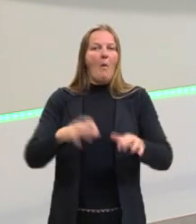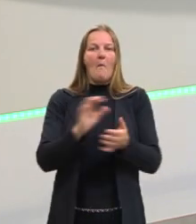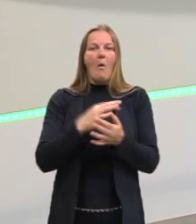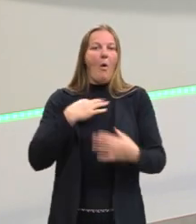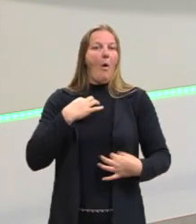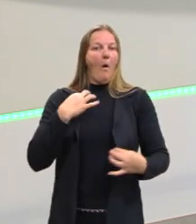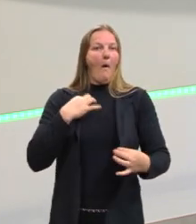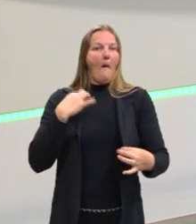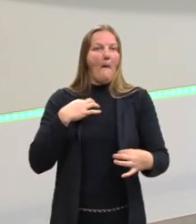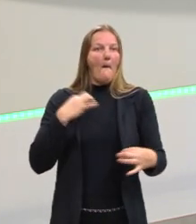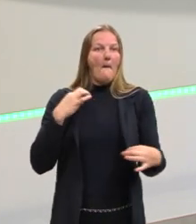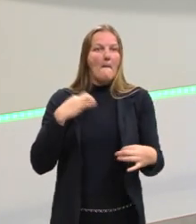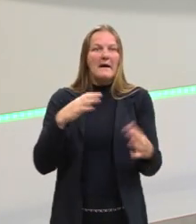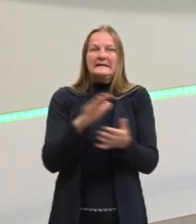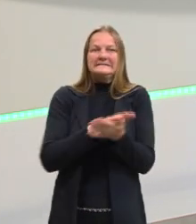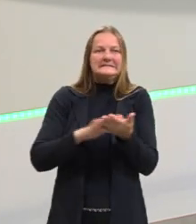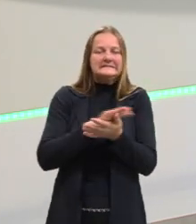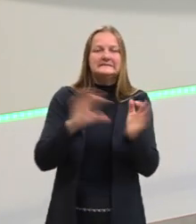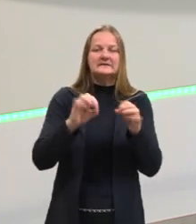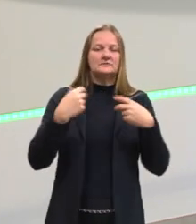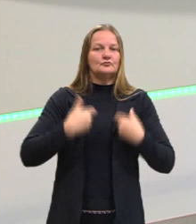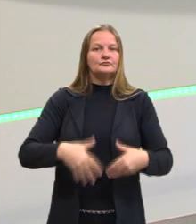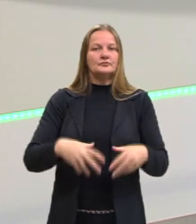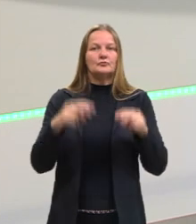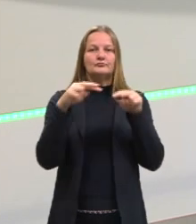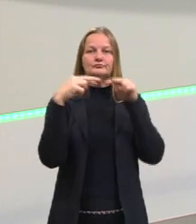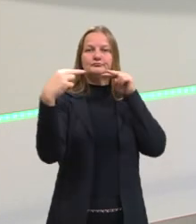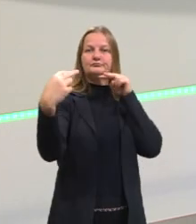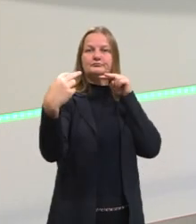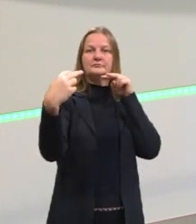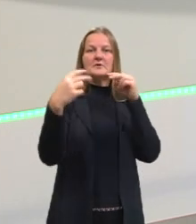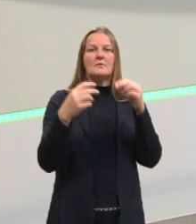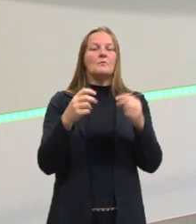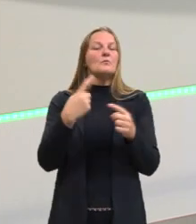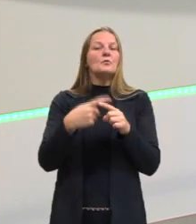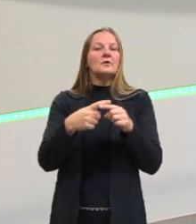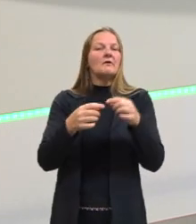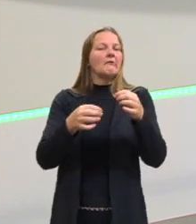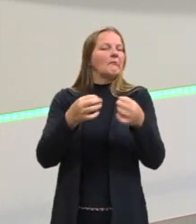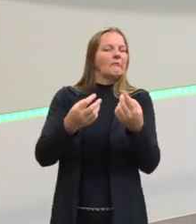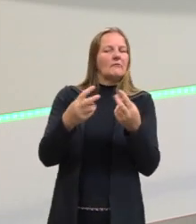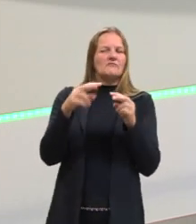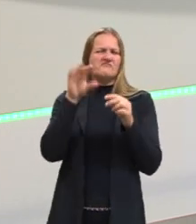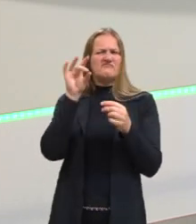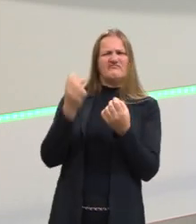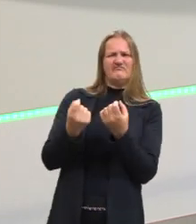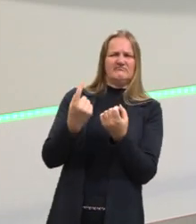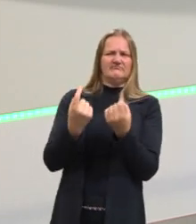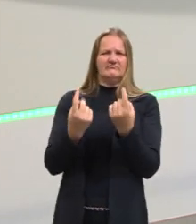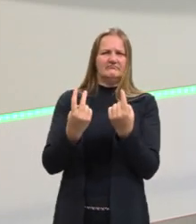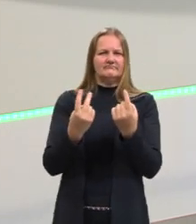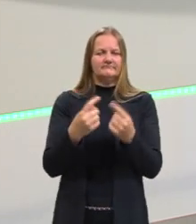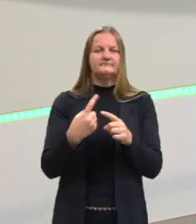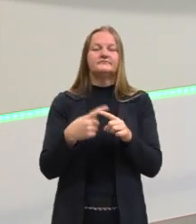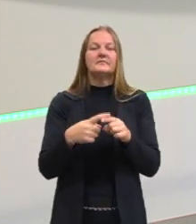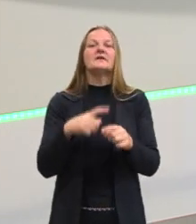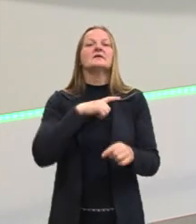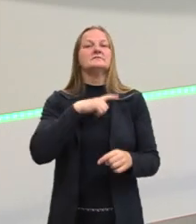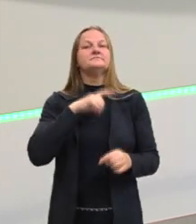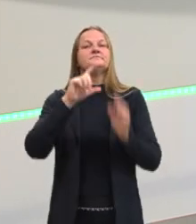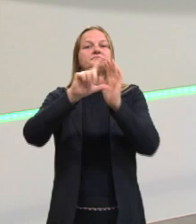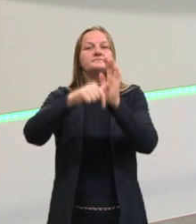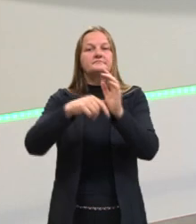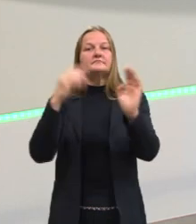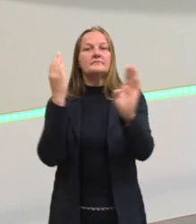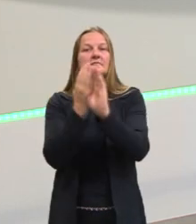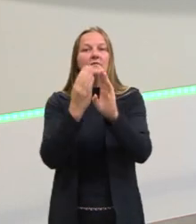maneira diferente de a gente julgar quem estava aqui. Depois a gente tem o descobrimento